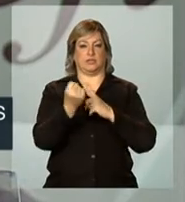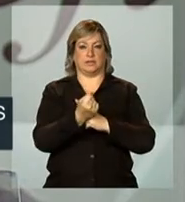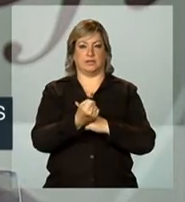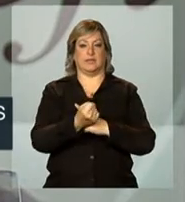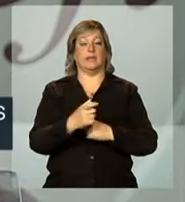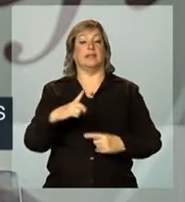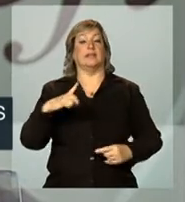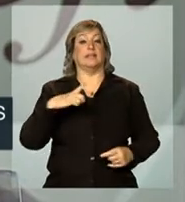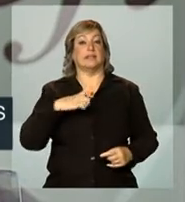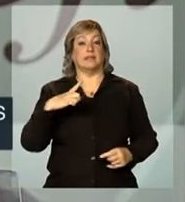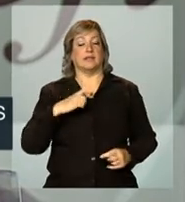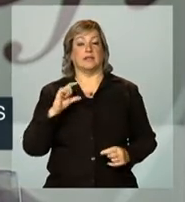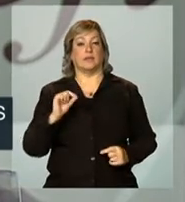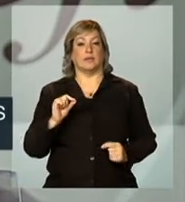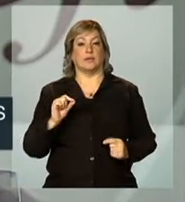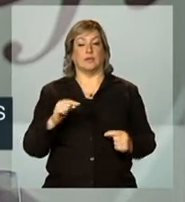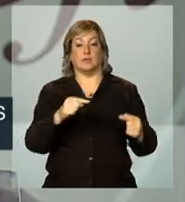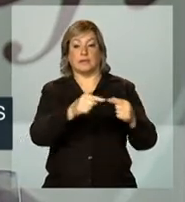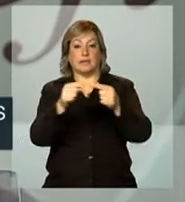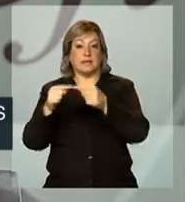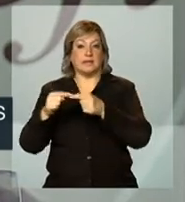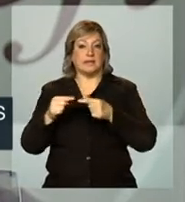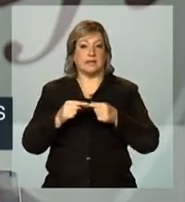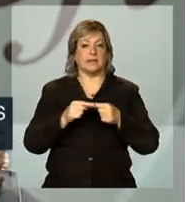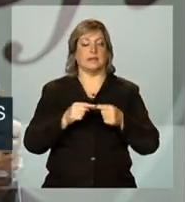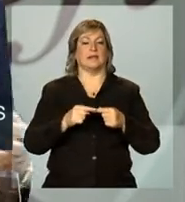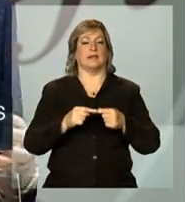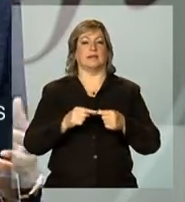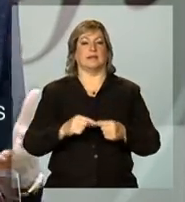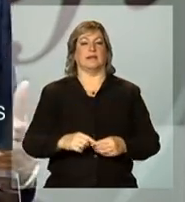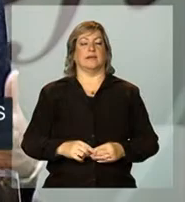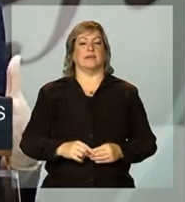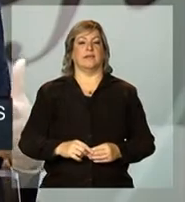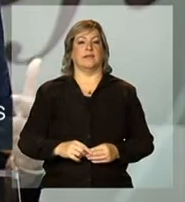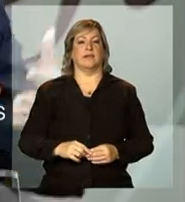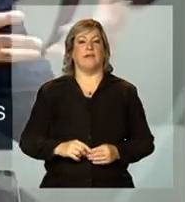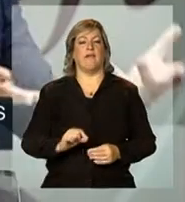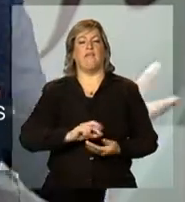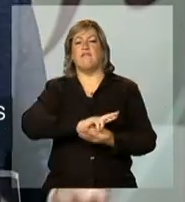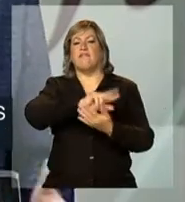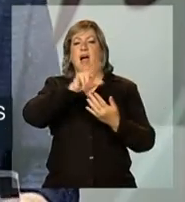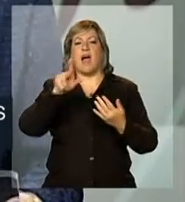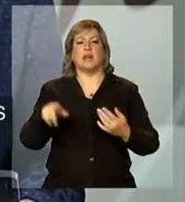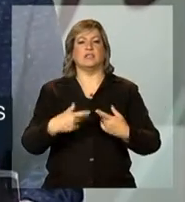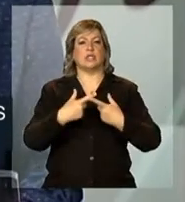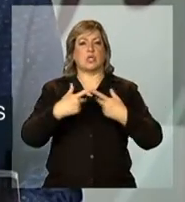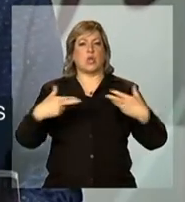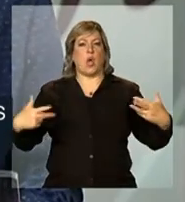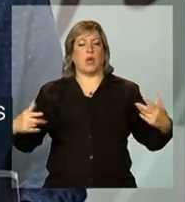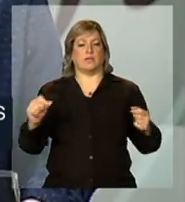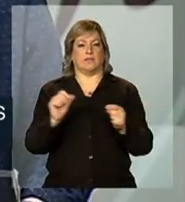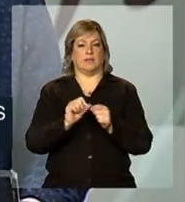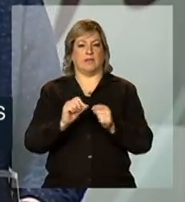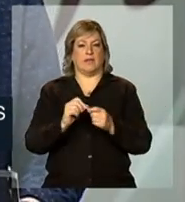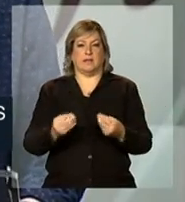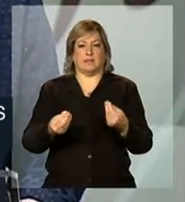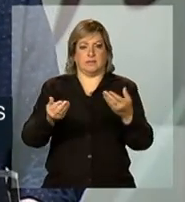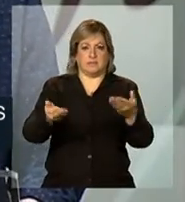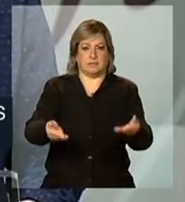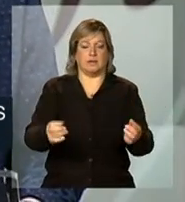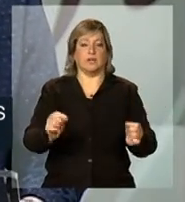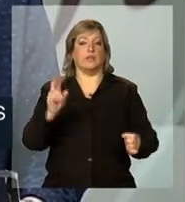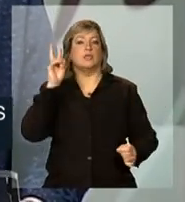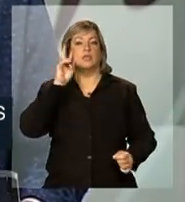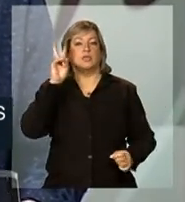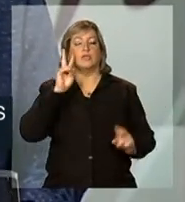e adapte várias coisas que colocam à disposição a